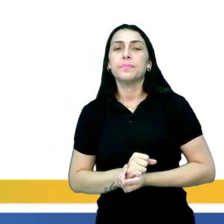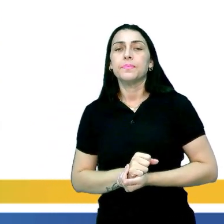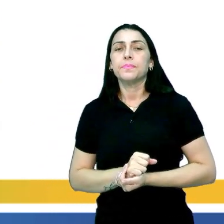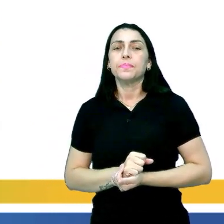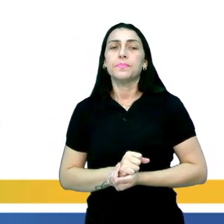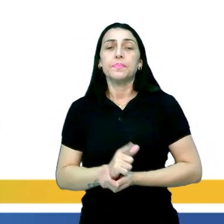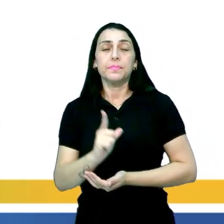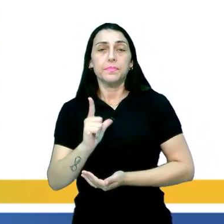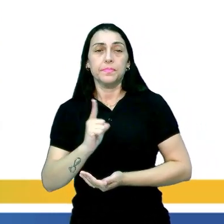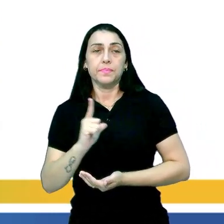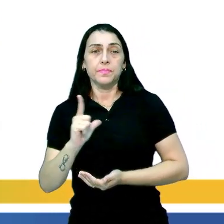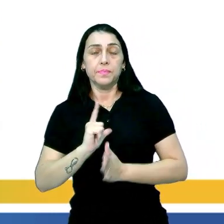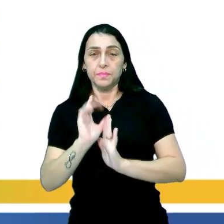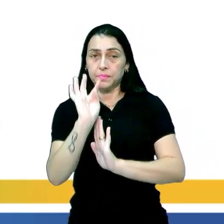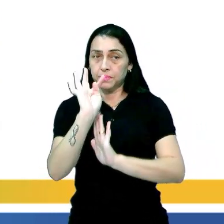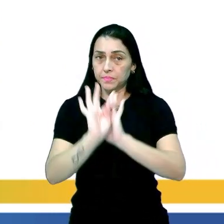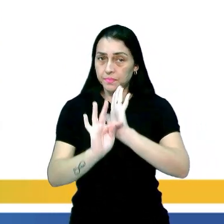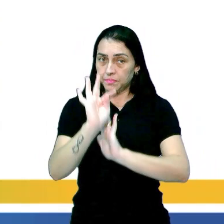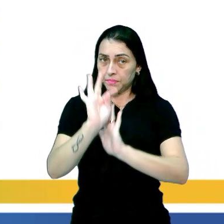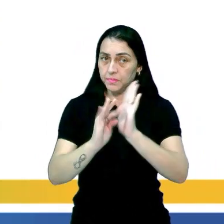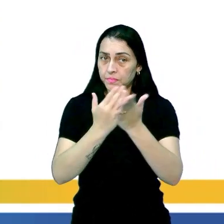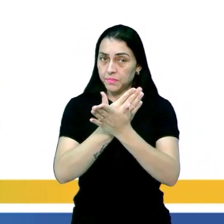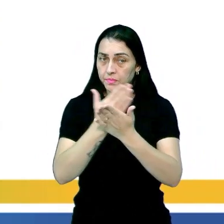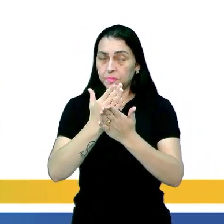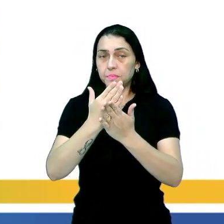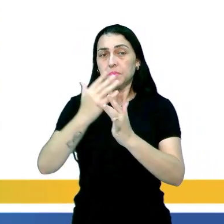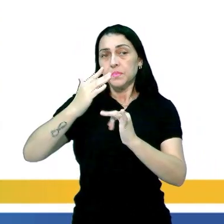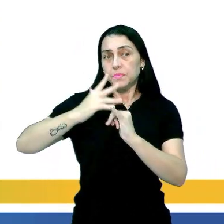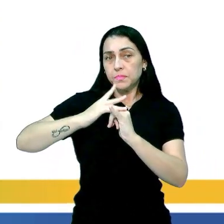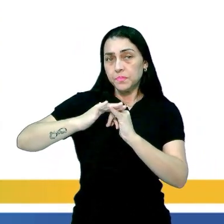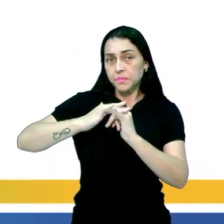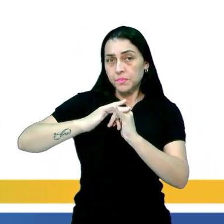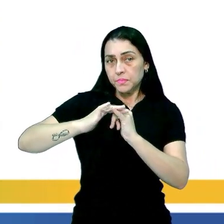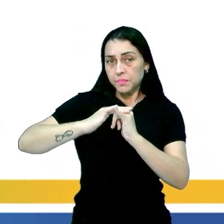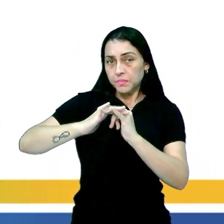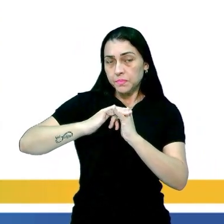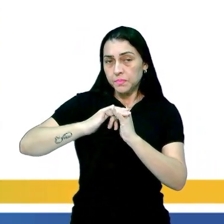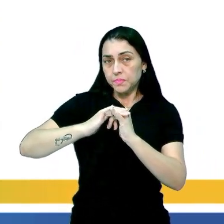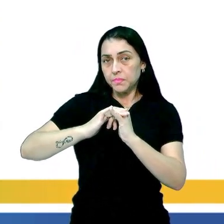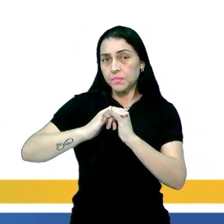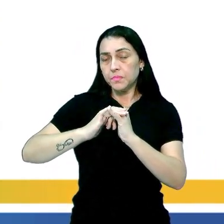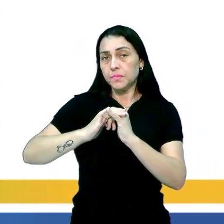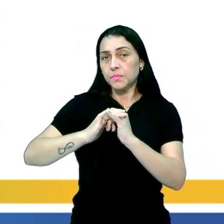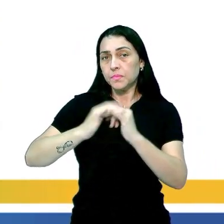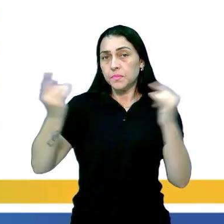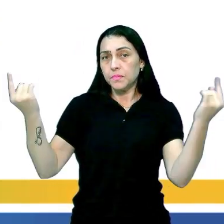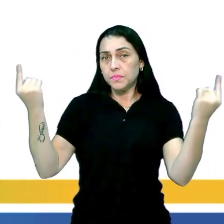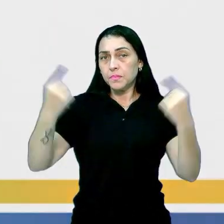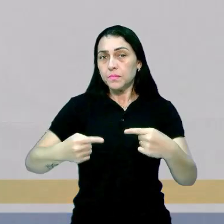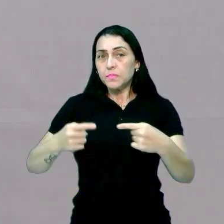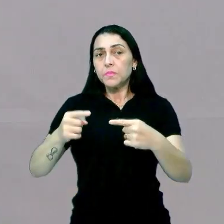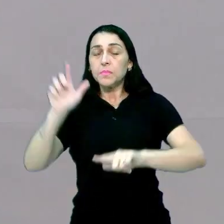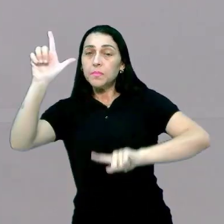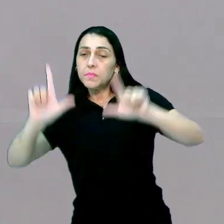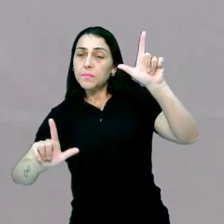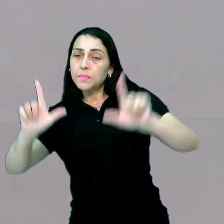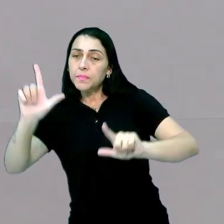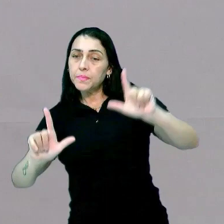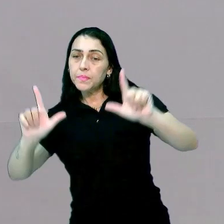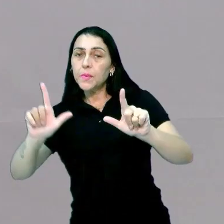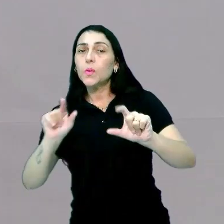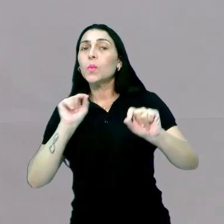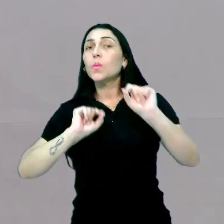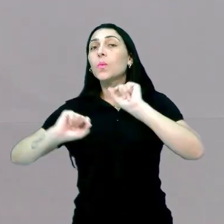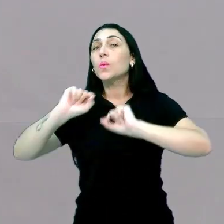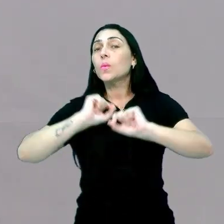Nós temos ali um texto que começa com o título YouTube versus TV, que foi exatamente